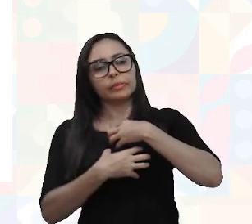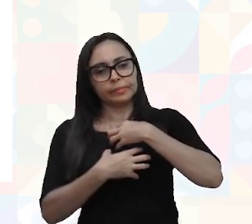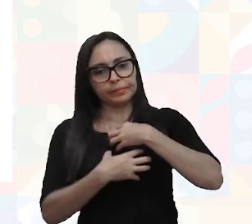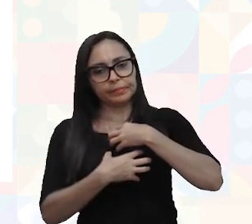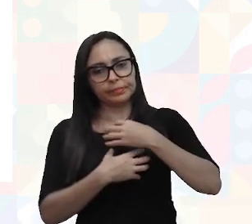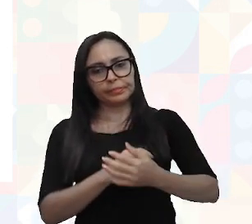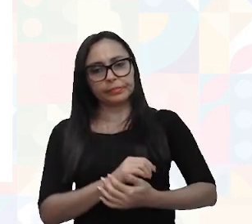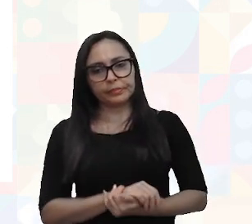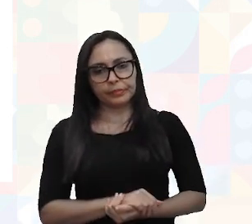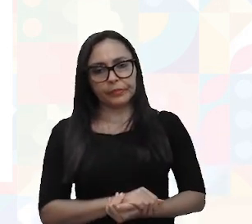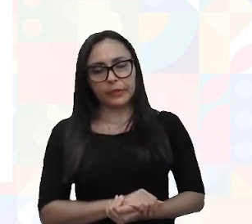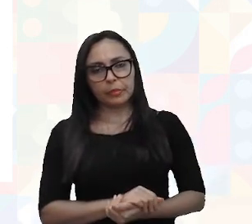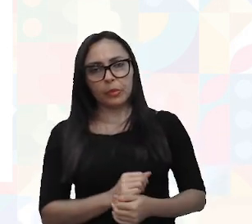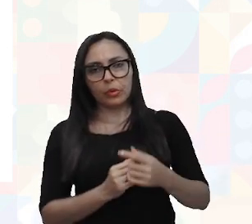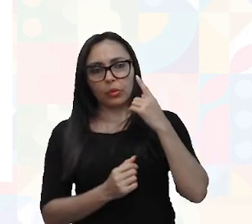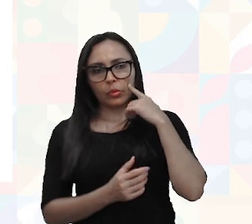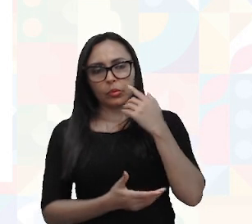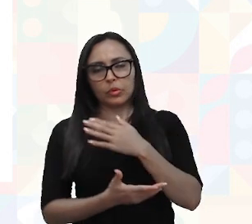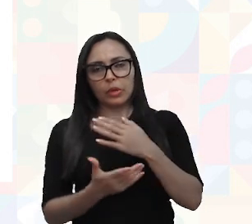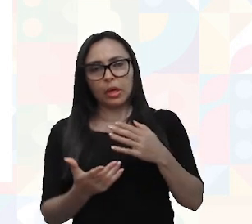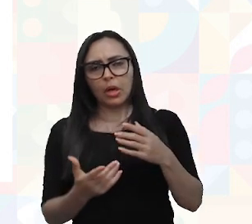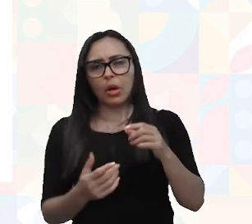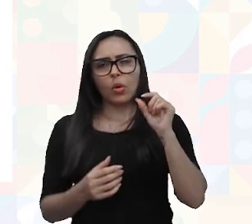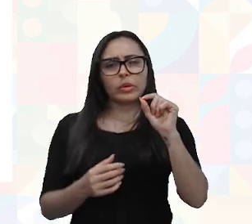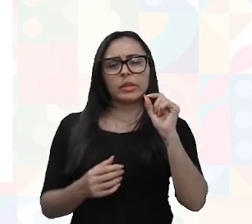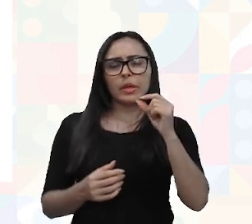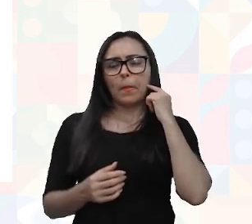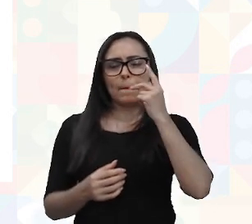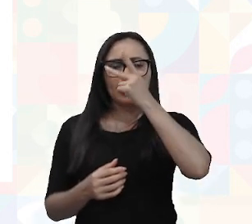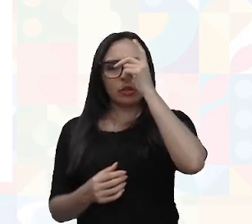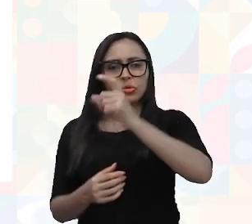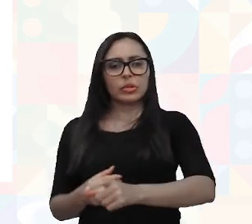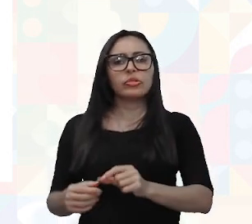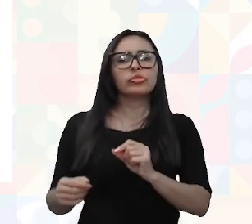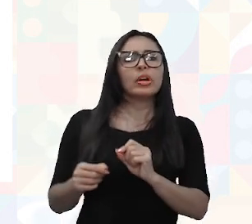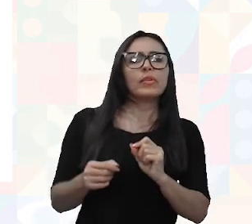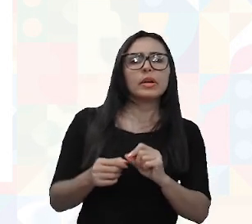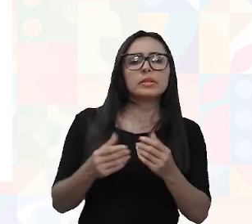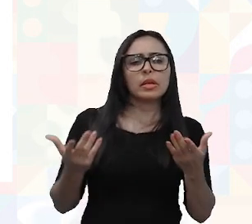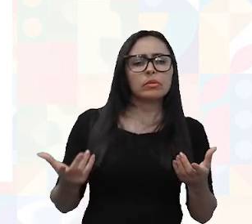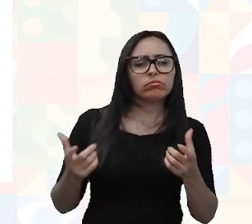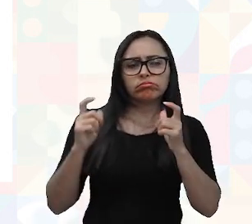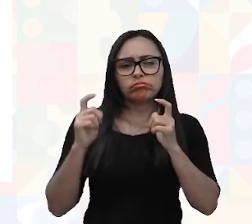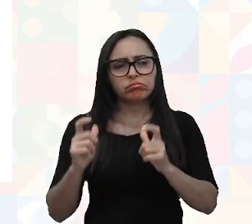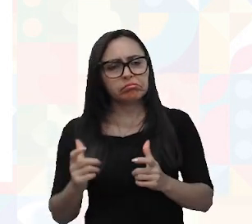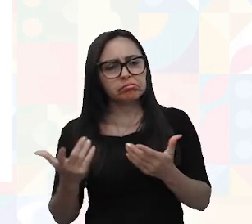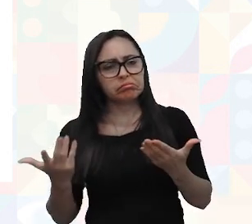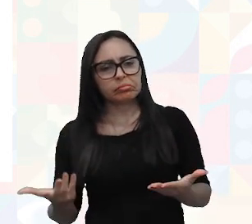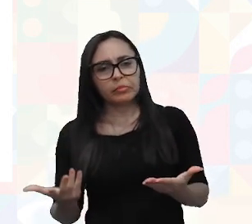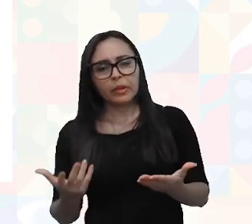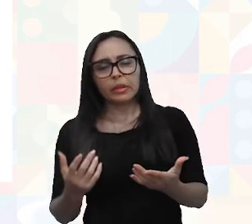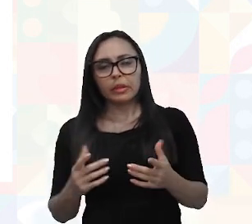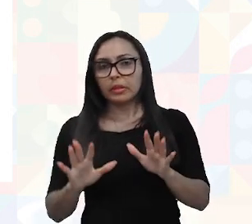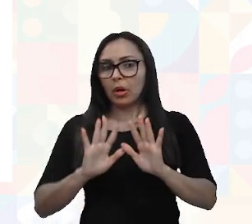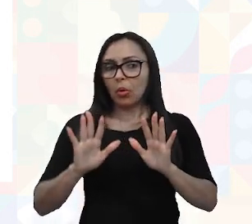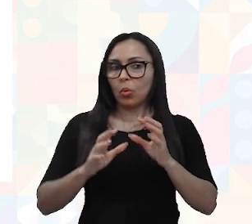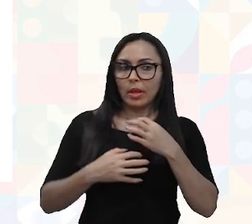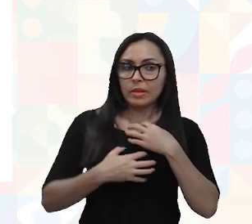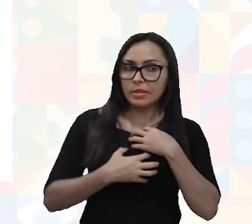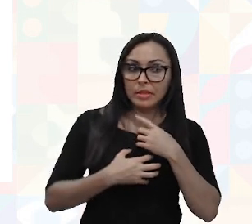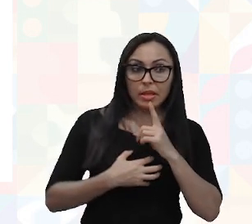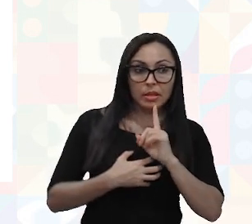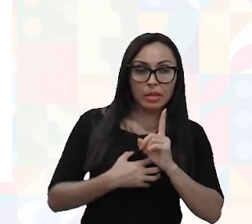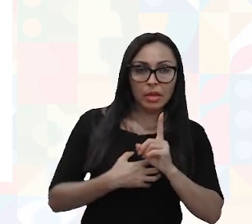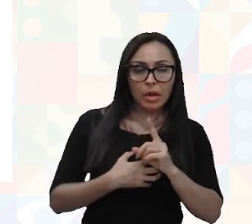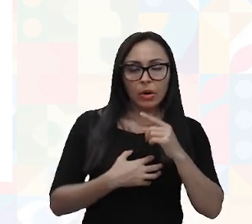sentimento, você procurar a ação, o que é que o personagem está fazendo naquele momento, não o que ele está sentindo. O que ele sente